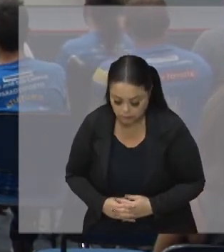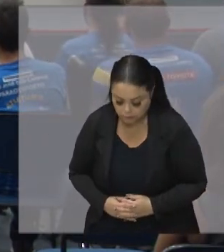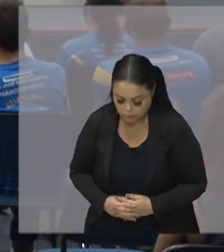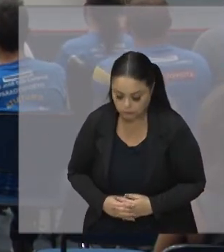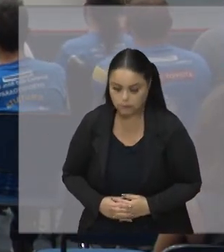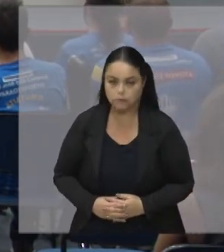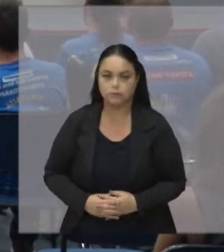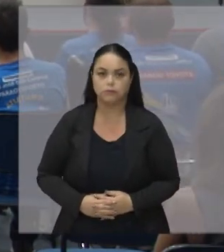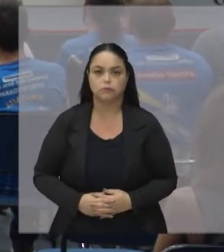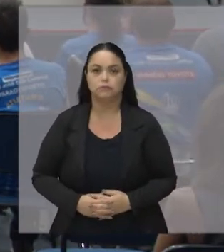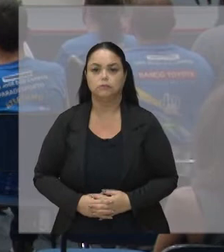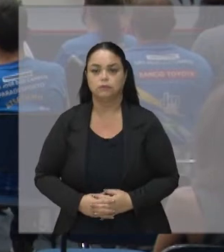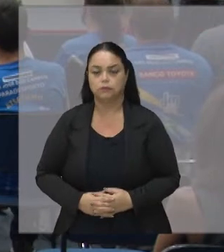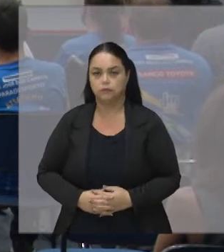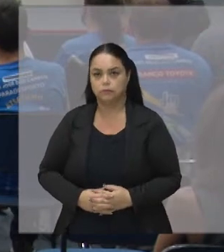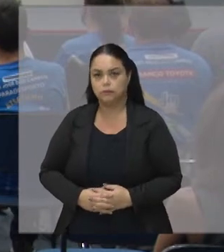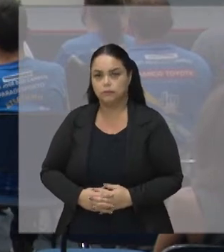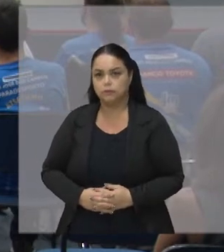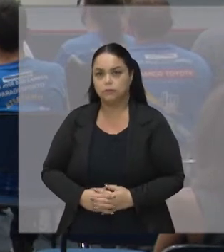Daniel